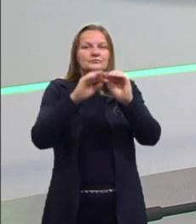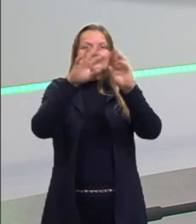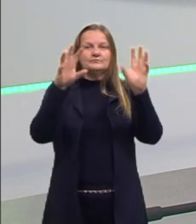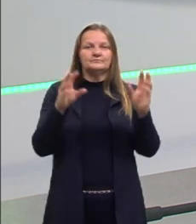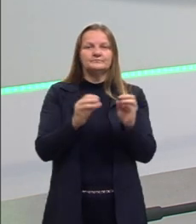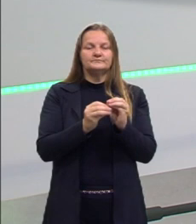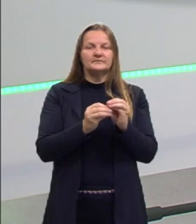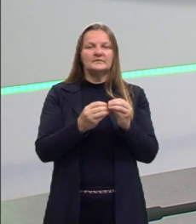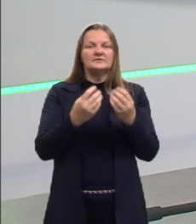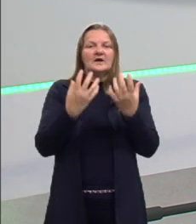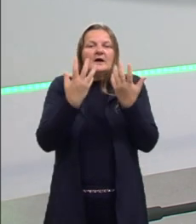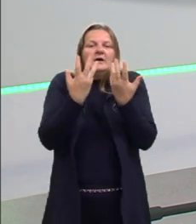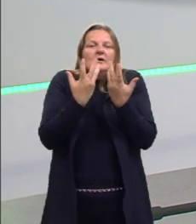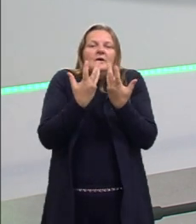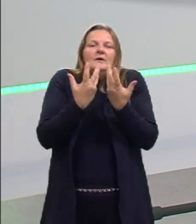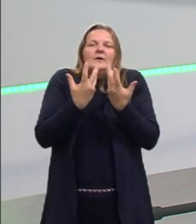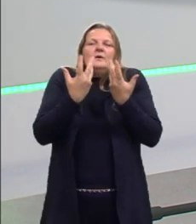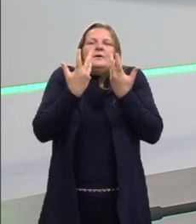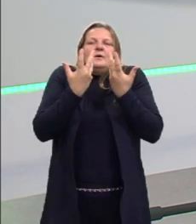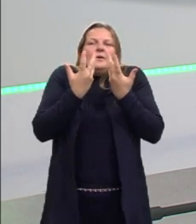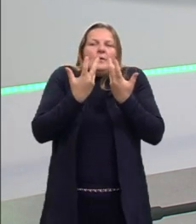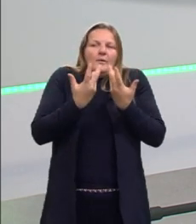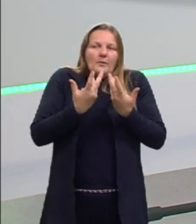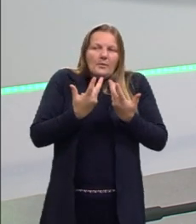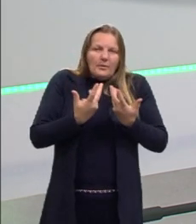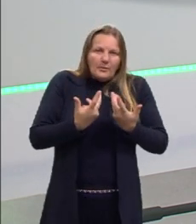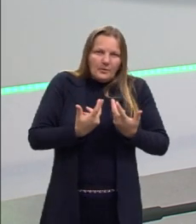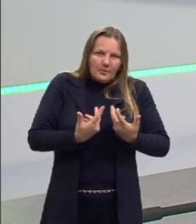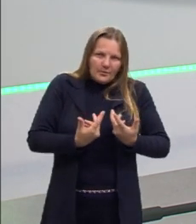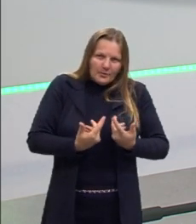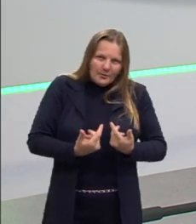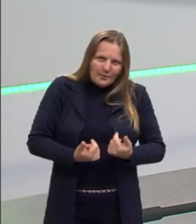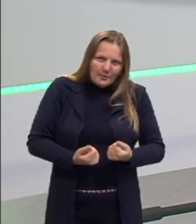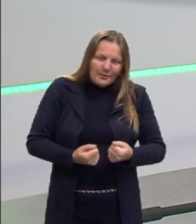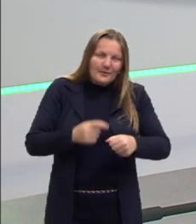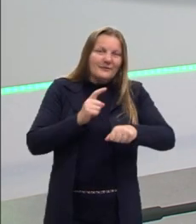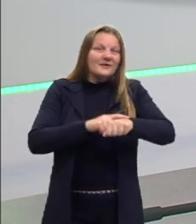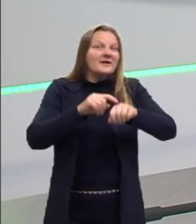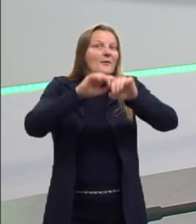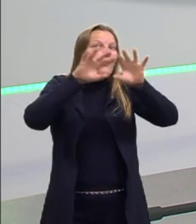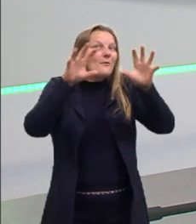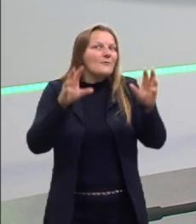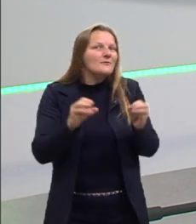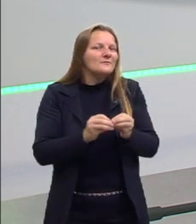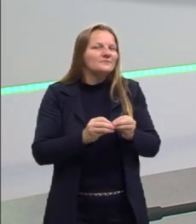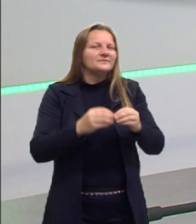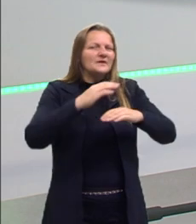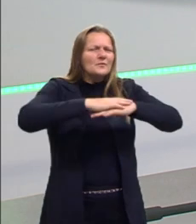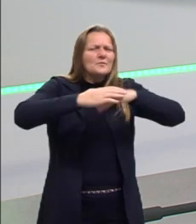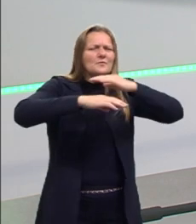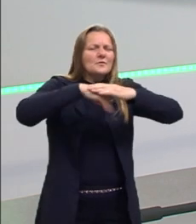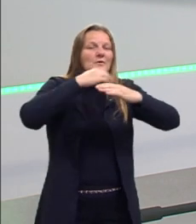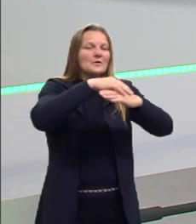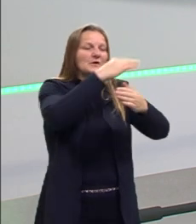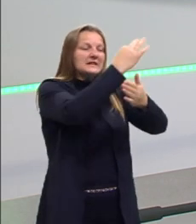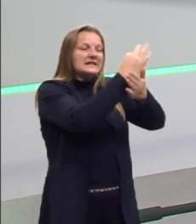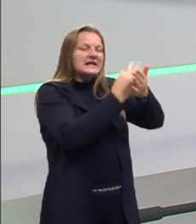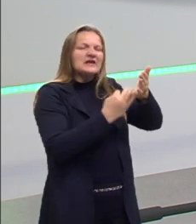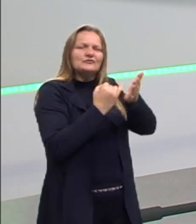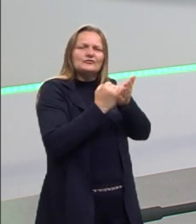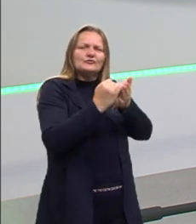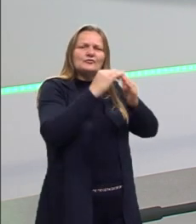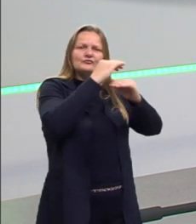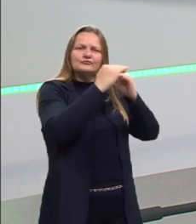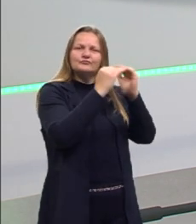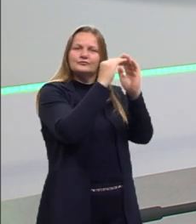cansado. Tu imagina, tu foi lá, quebrou a cabeça, produziu o texto, pensou, construiu uma linha de raciocínio